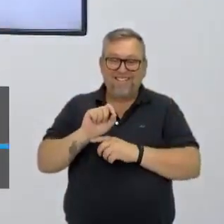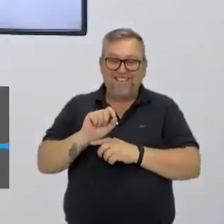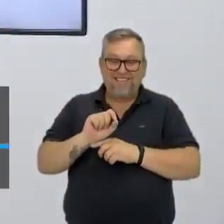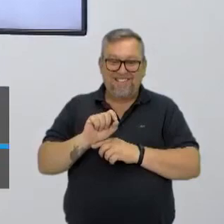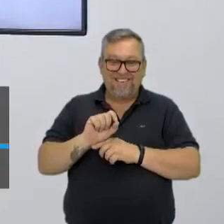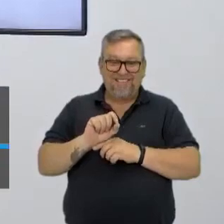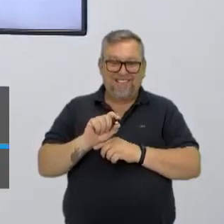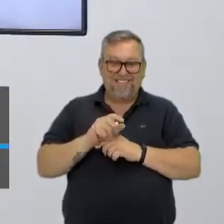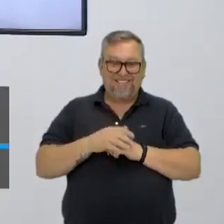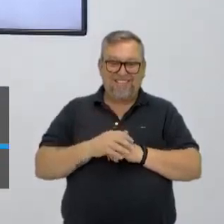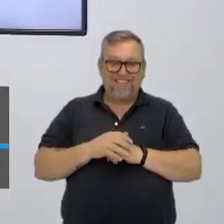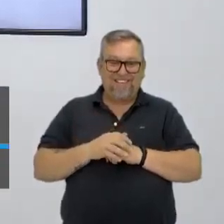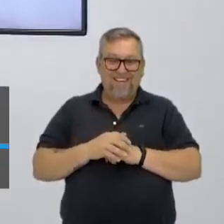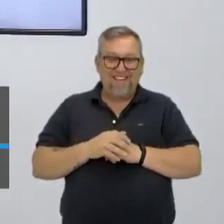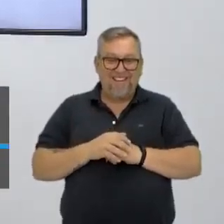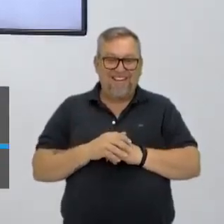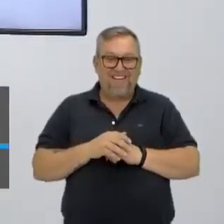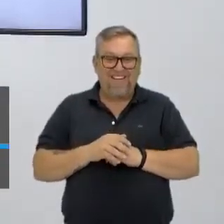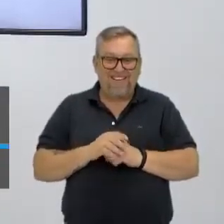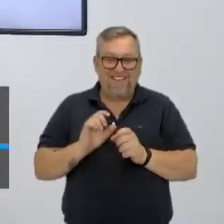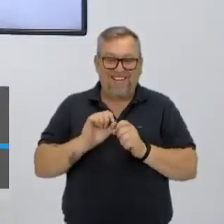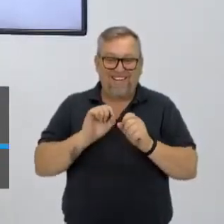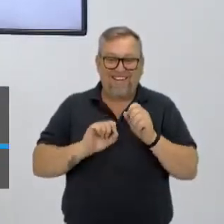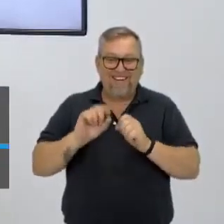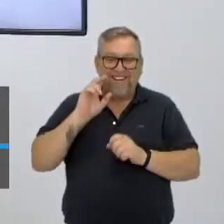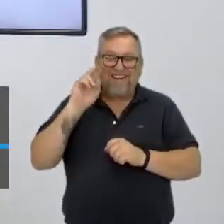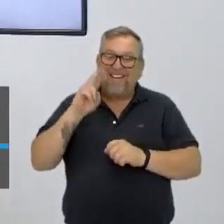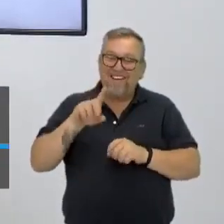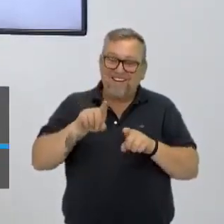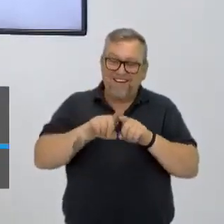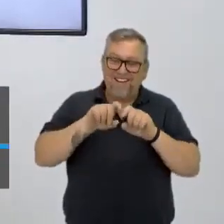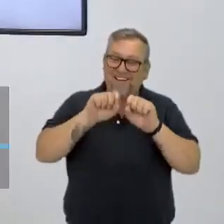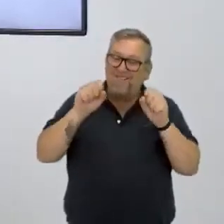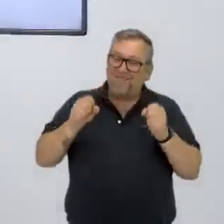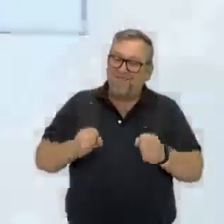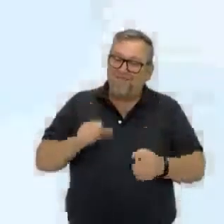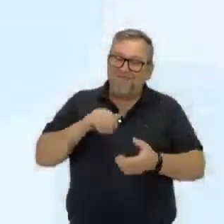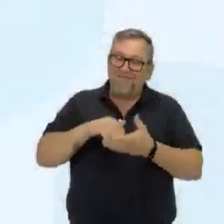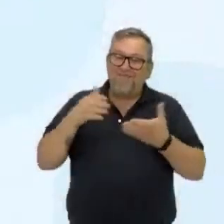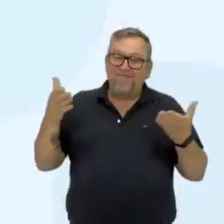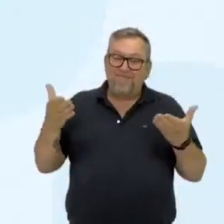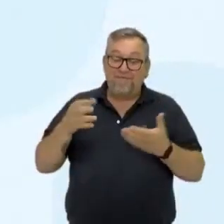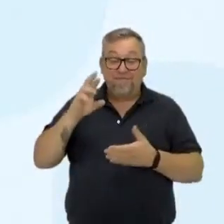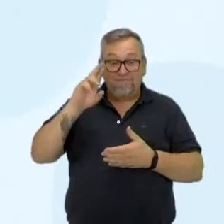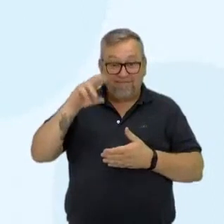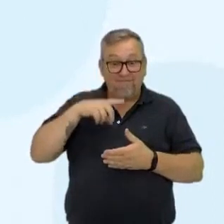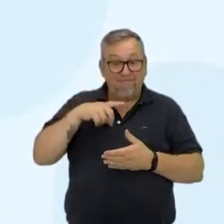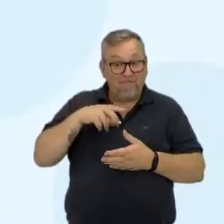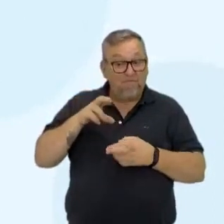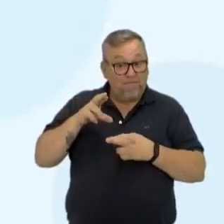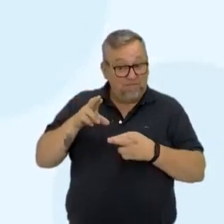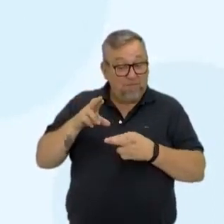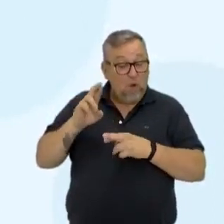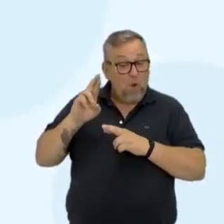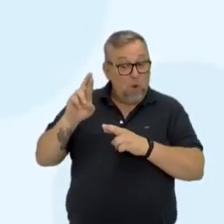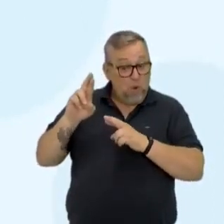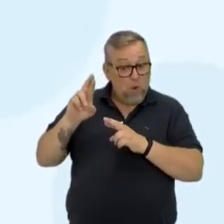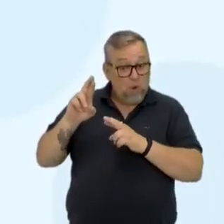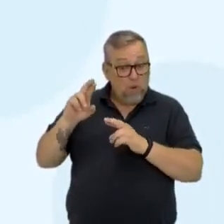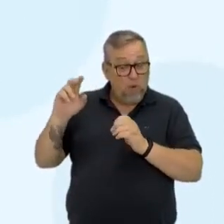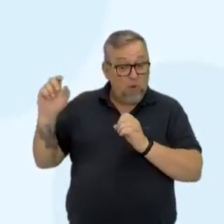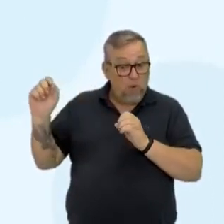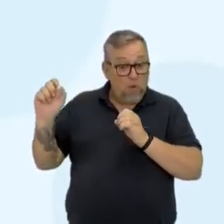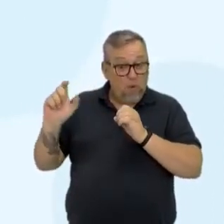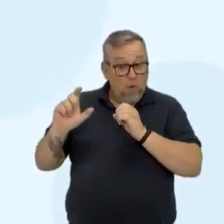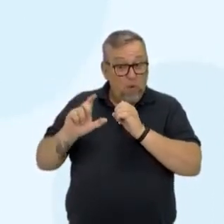Tocando a aula, a gente tem, sistematizando até agora, eu espero que você tenha percebido que o efeito estufa,